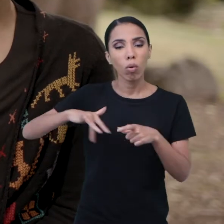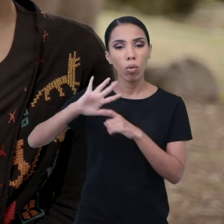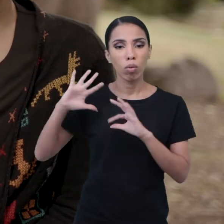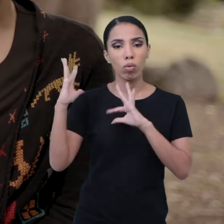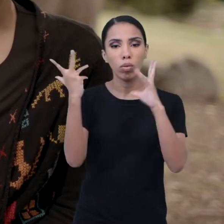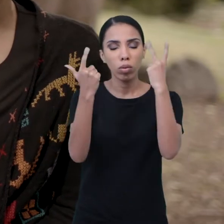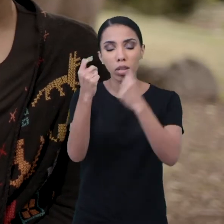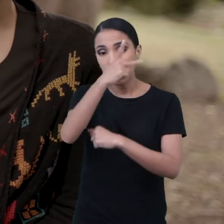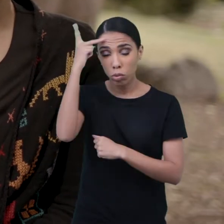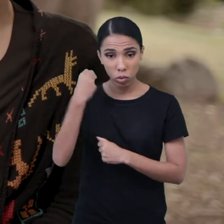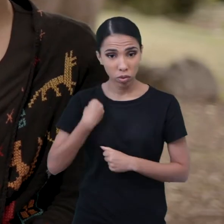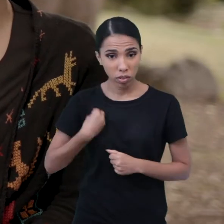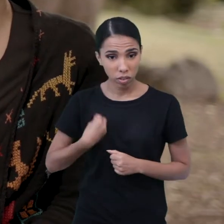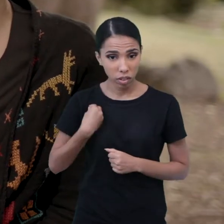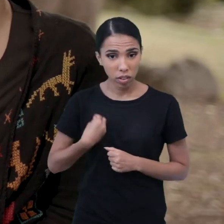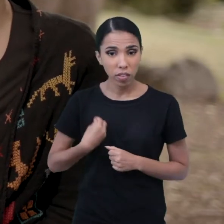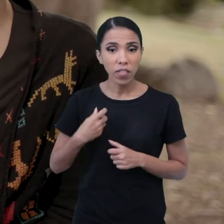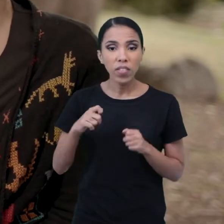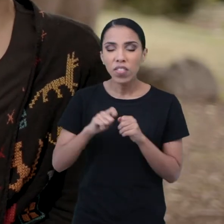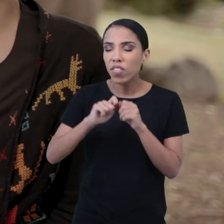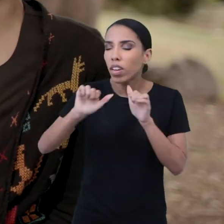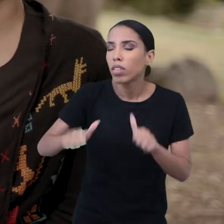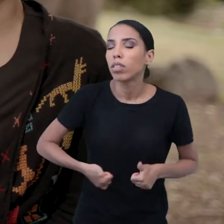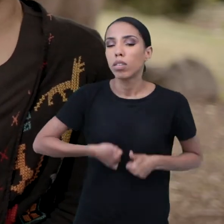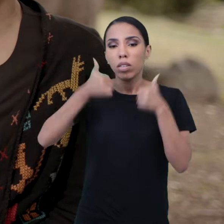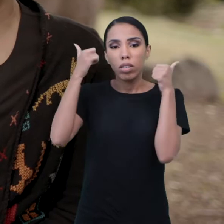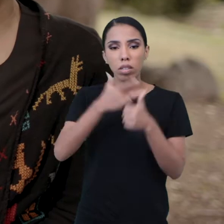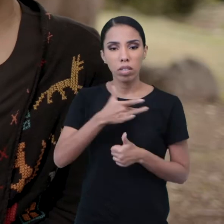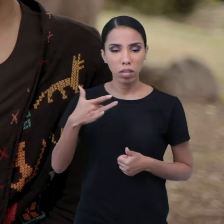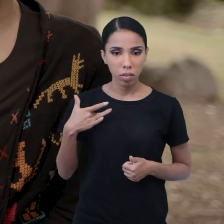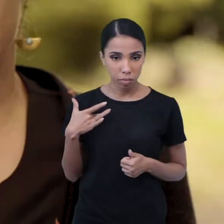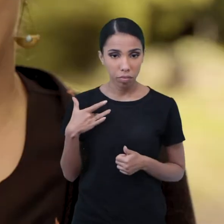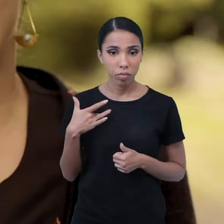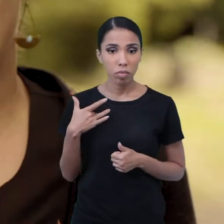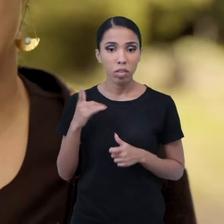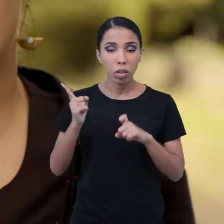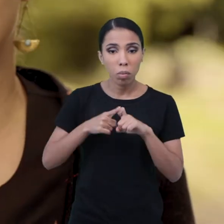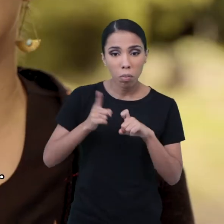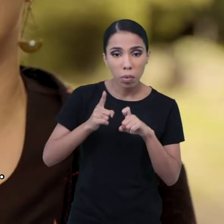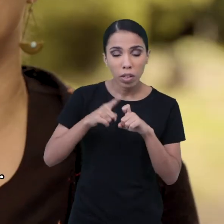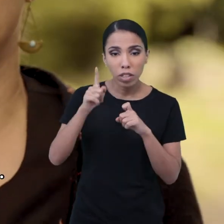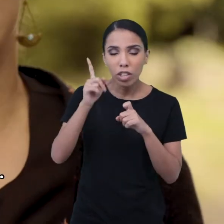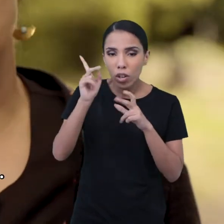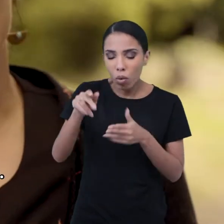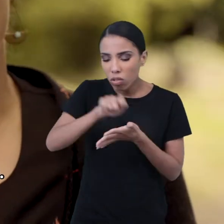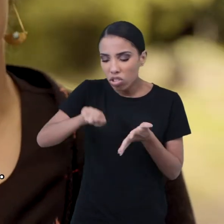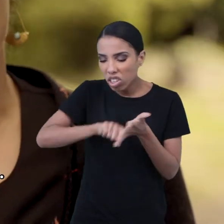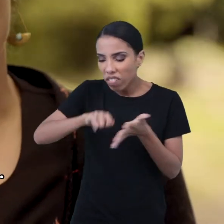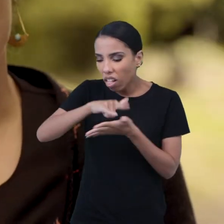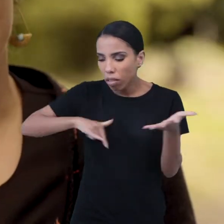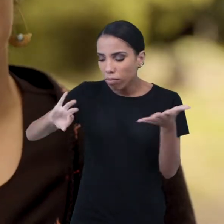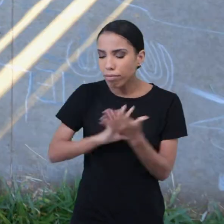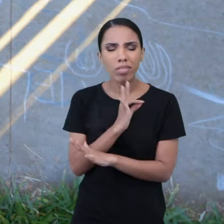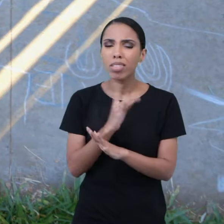Nushin Razani. Criar espaços naturais onde as pessoas possam viver faz muito mais para a saúde do que um médico escrevendo